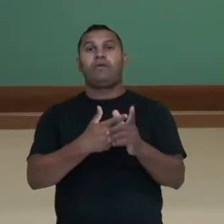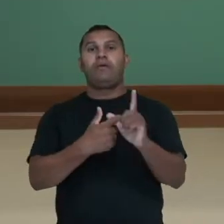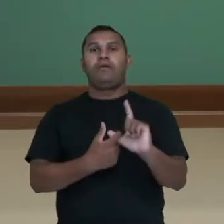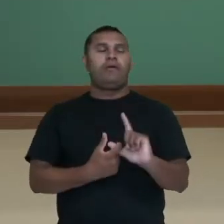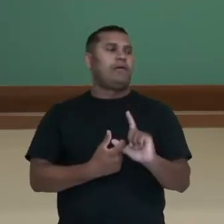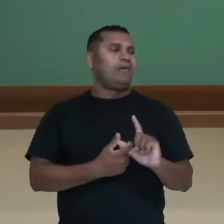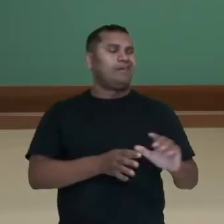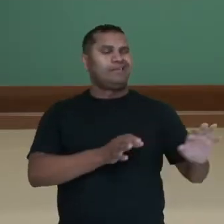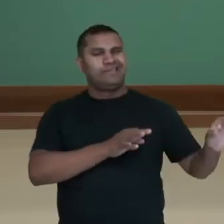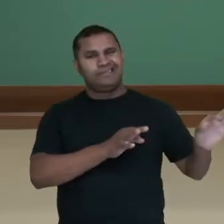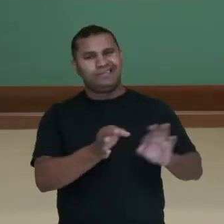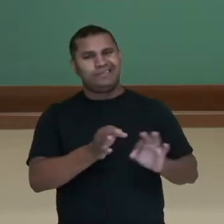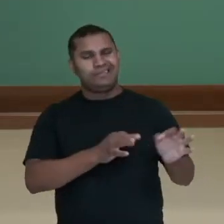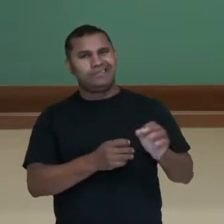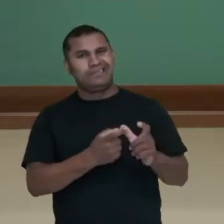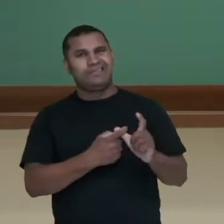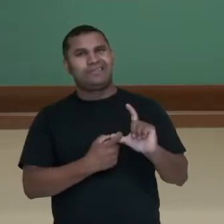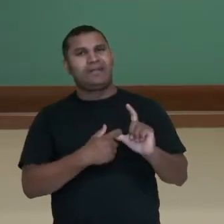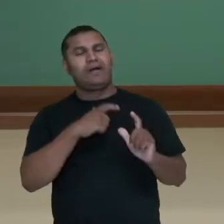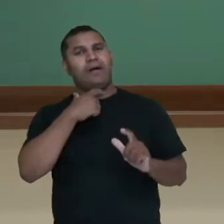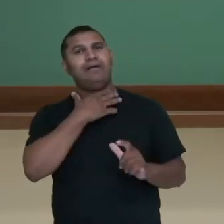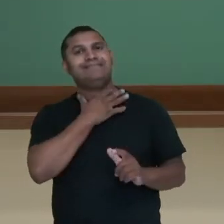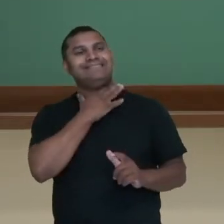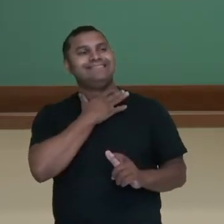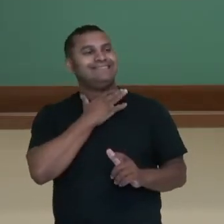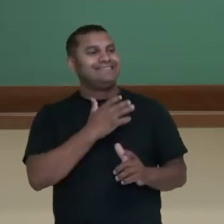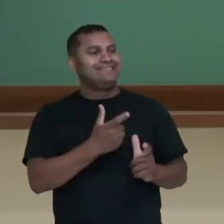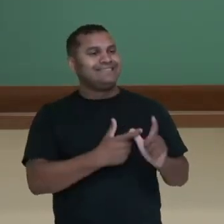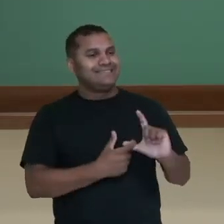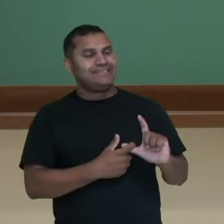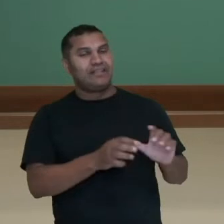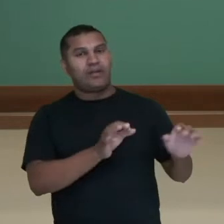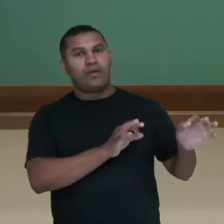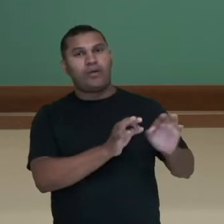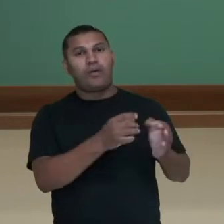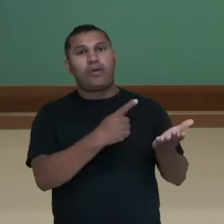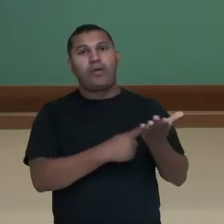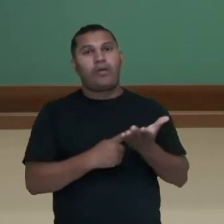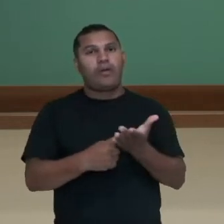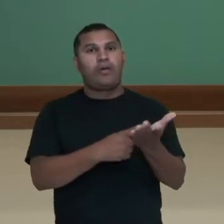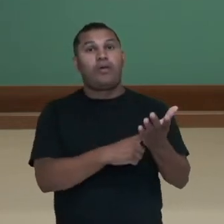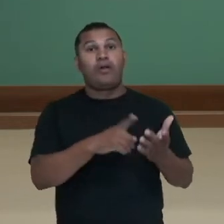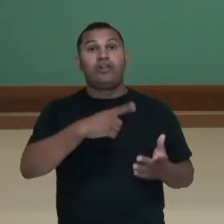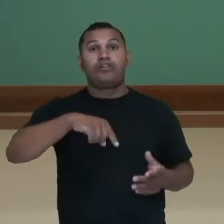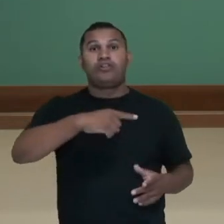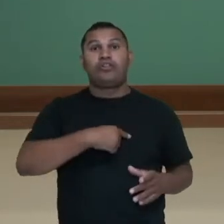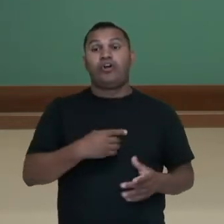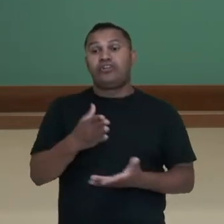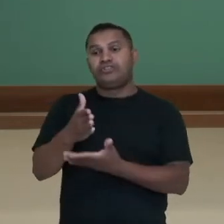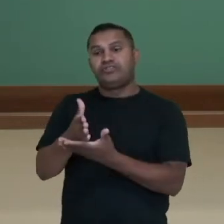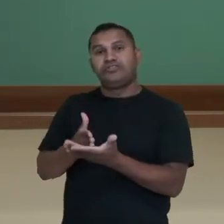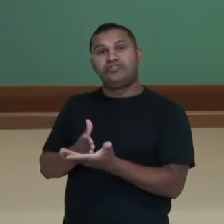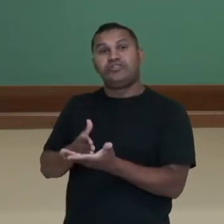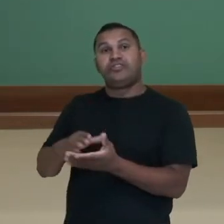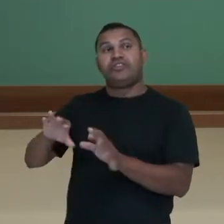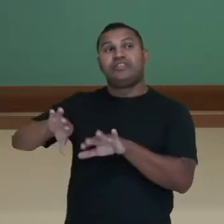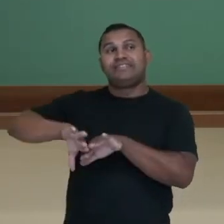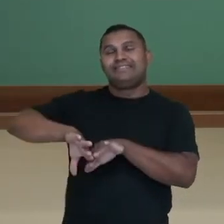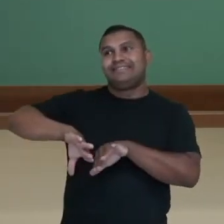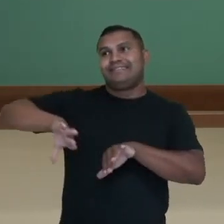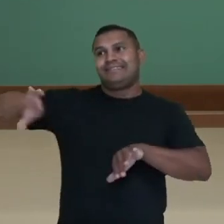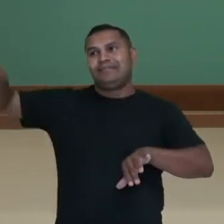república ali na região das Minas Gerais, criar uma universidade e separar-se de Portugal, não é?